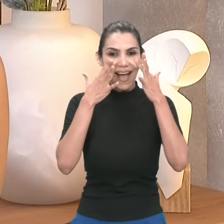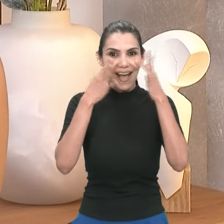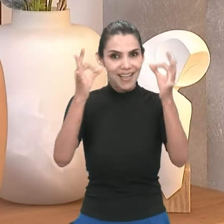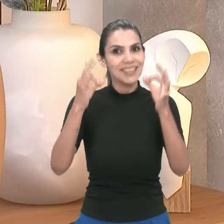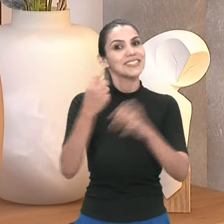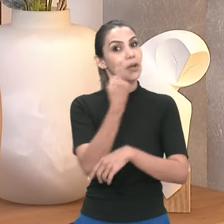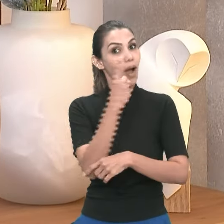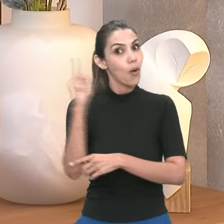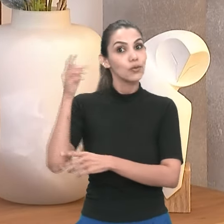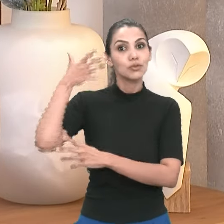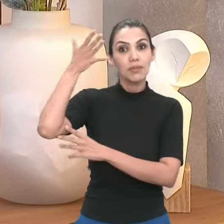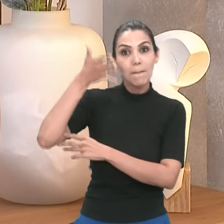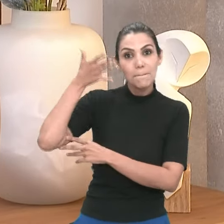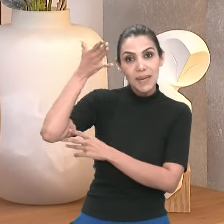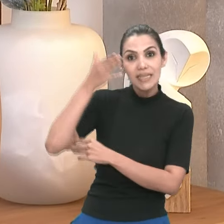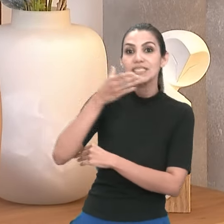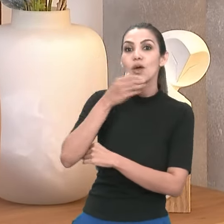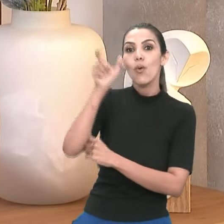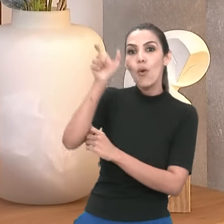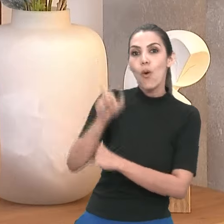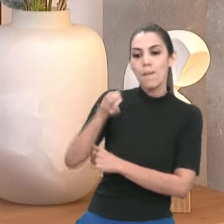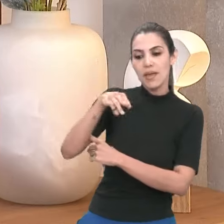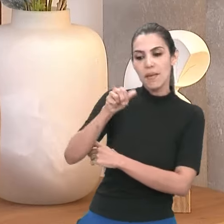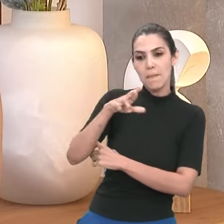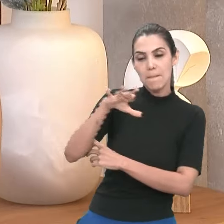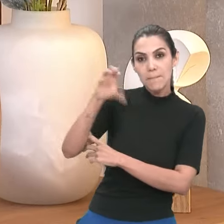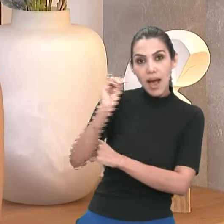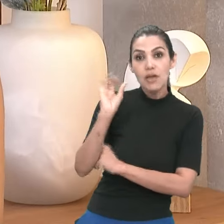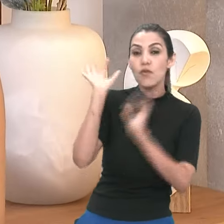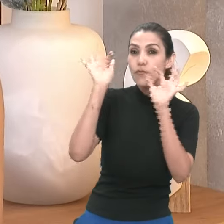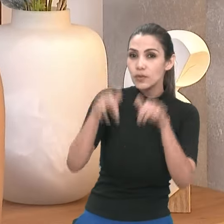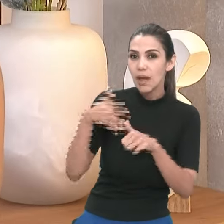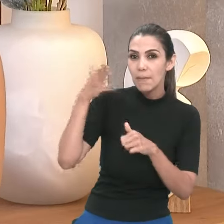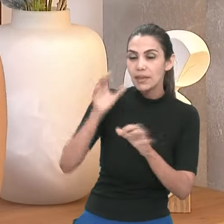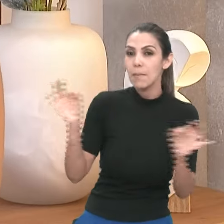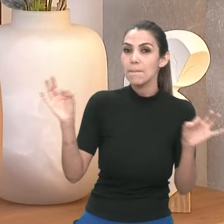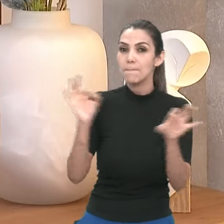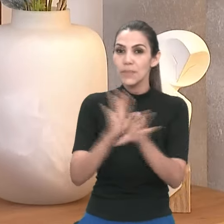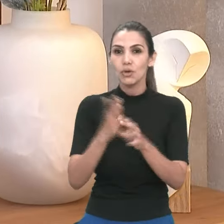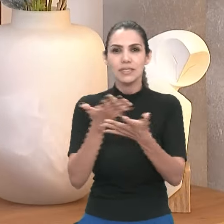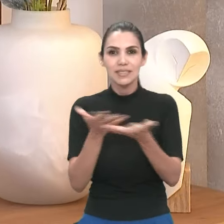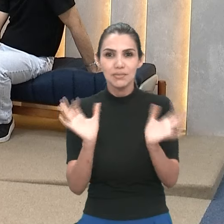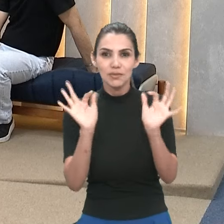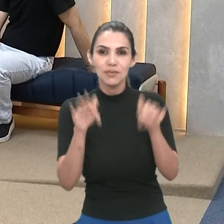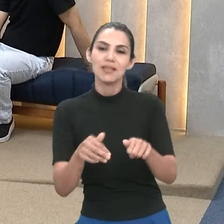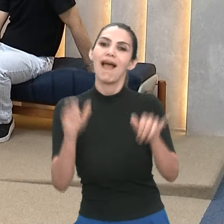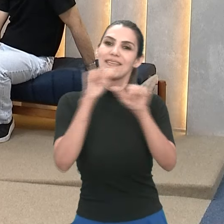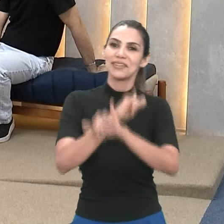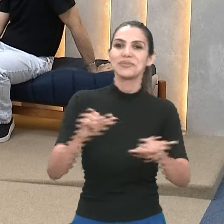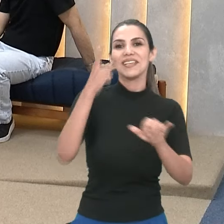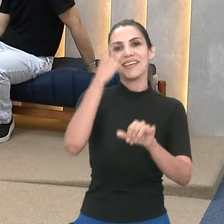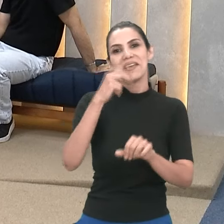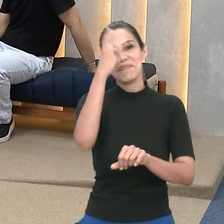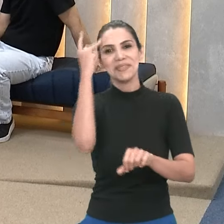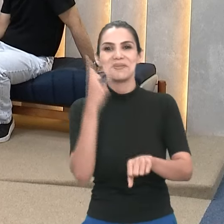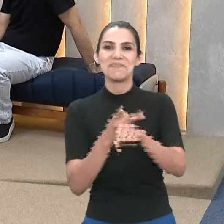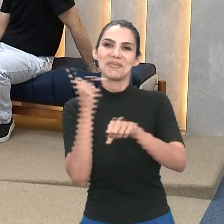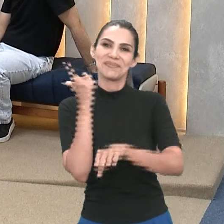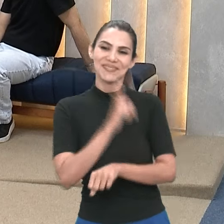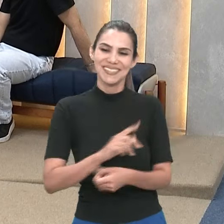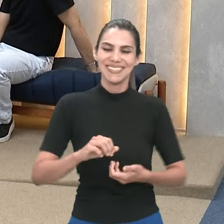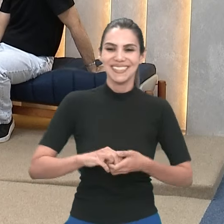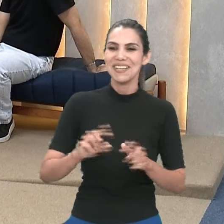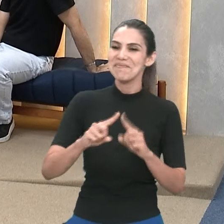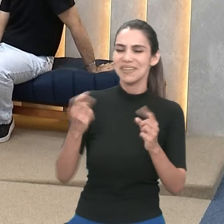palestra, que vai ser com o Mário Barroso. E, ao final da palestra, na cerimônia de encerramento, a vai fazer esse anúncio. Mas o mais importante é realmente